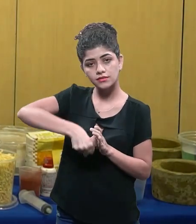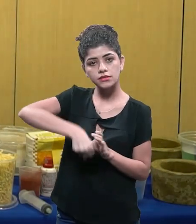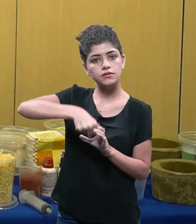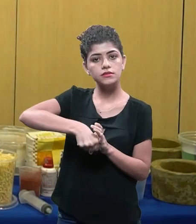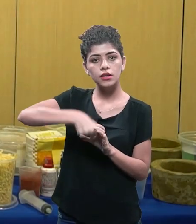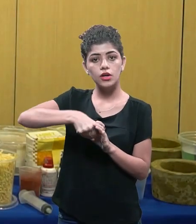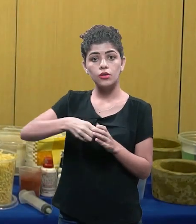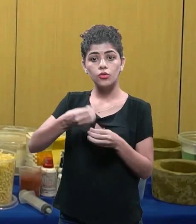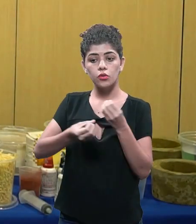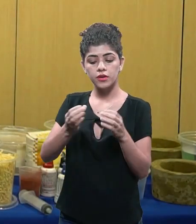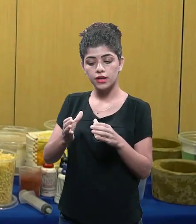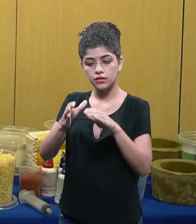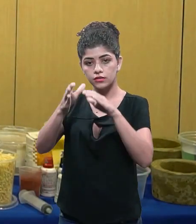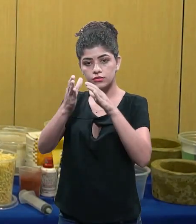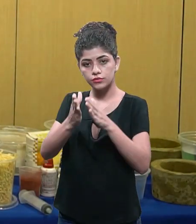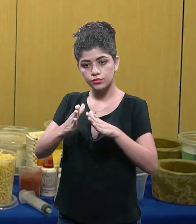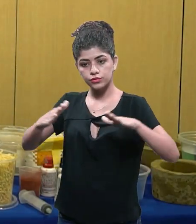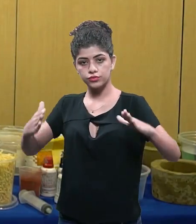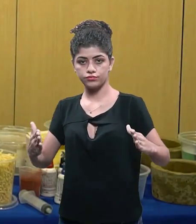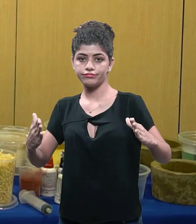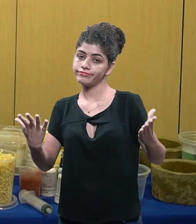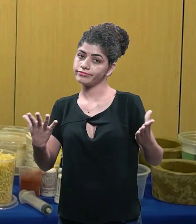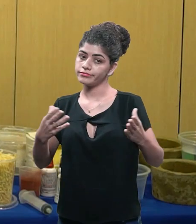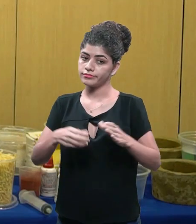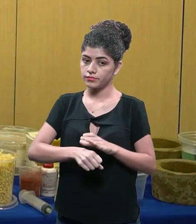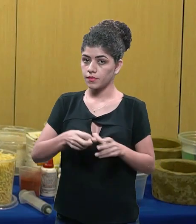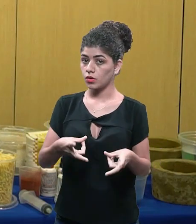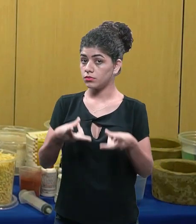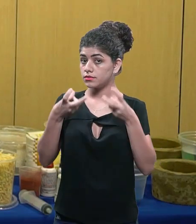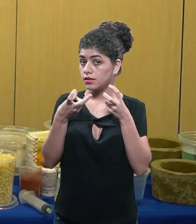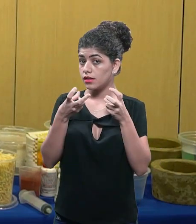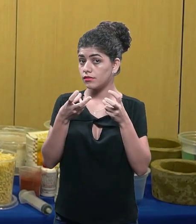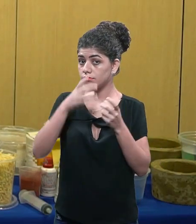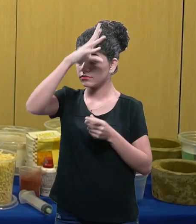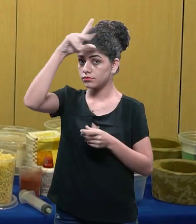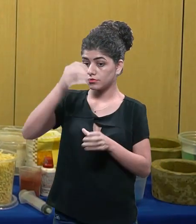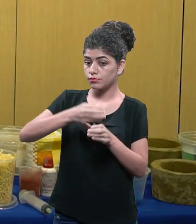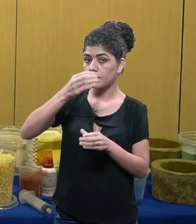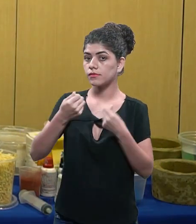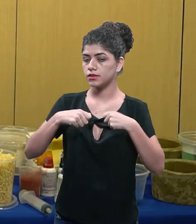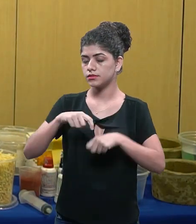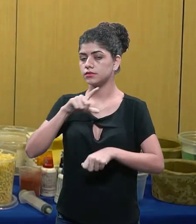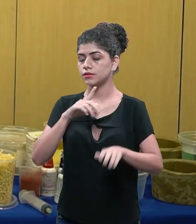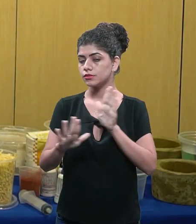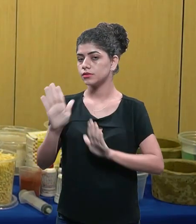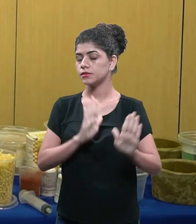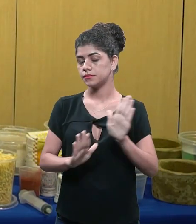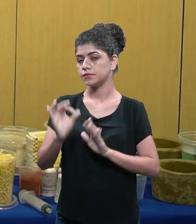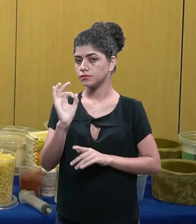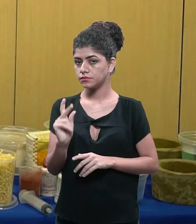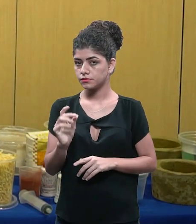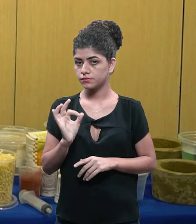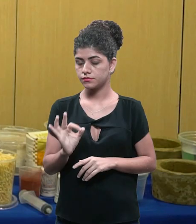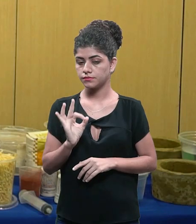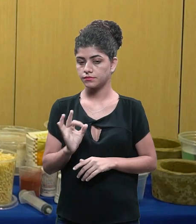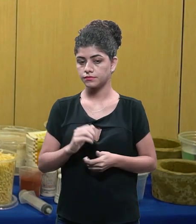mais porque ele não é côncavo então vejam as garrafas que você for usar você tem que ter esse cuidado também